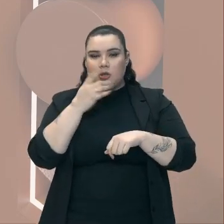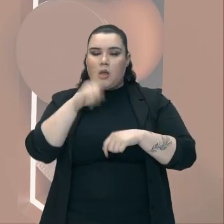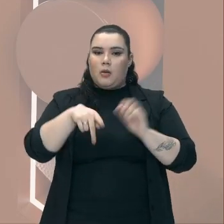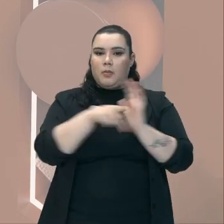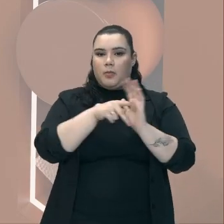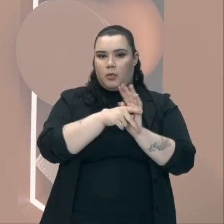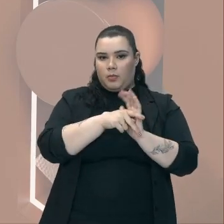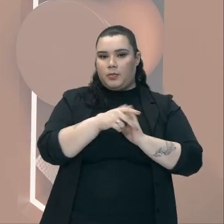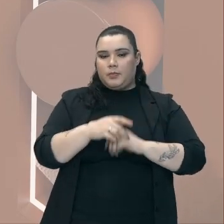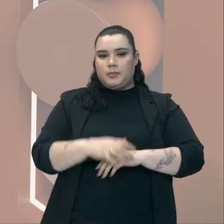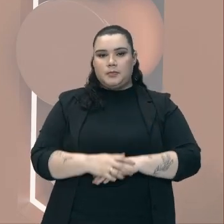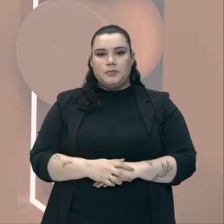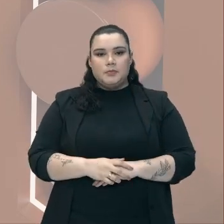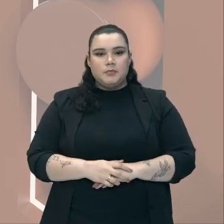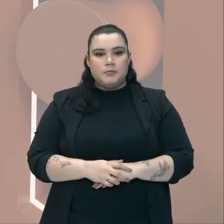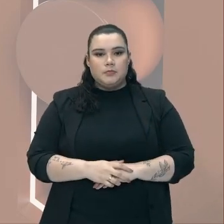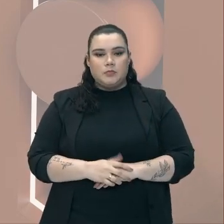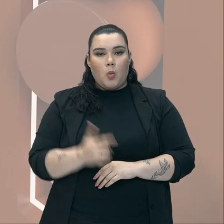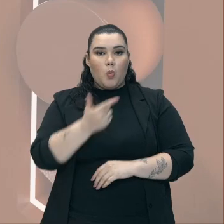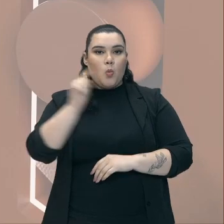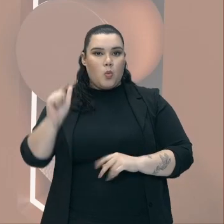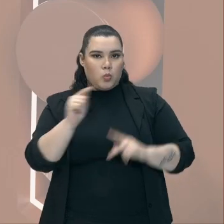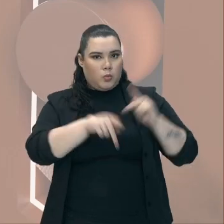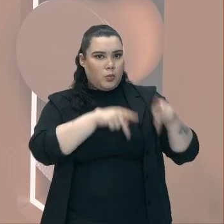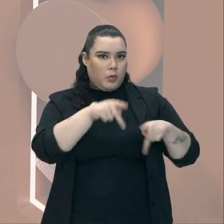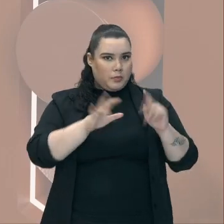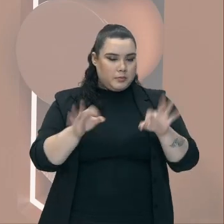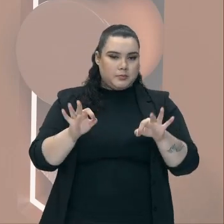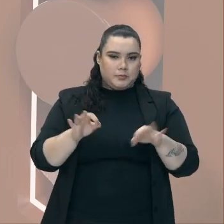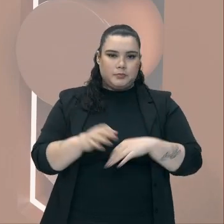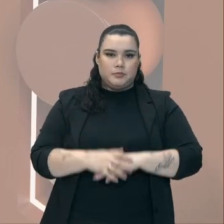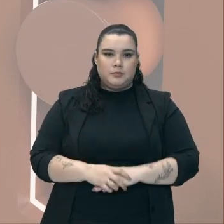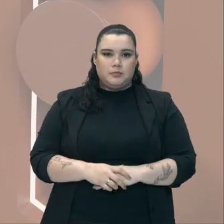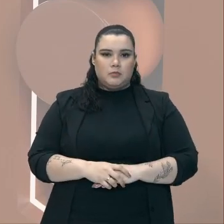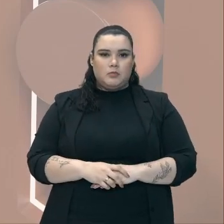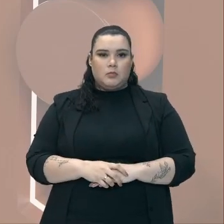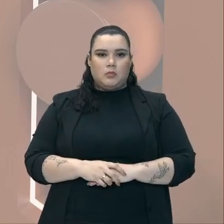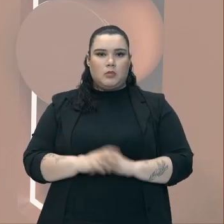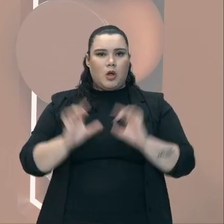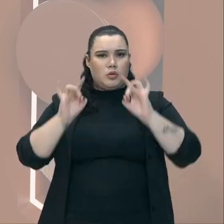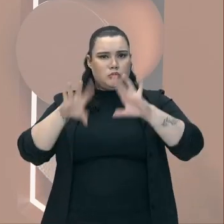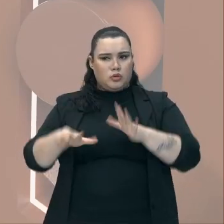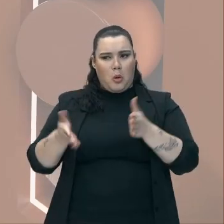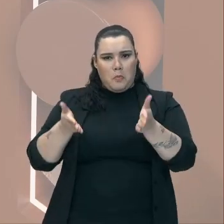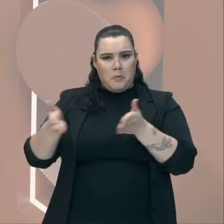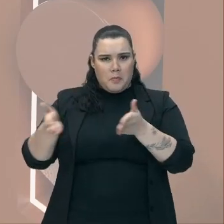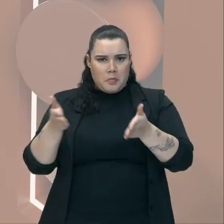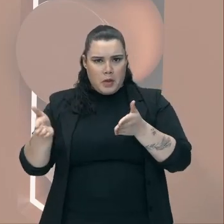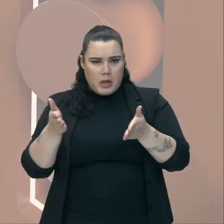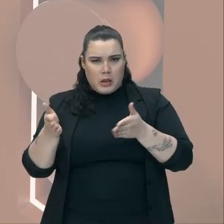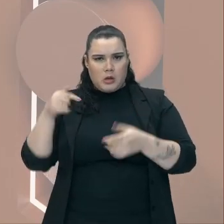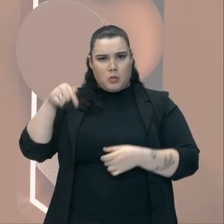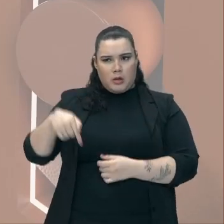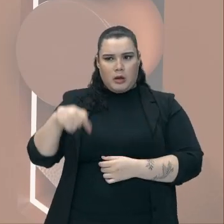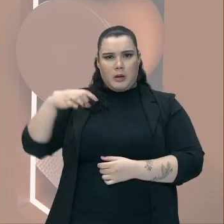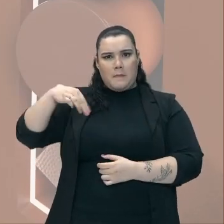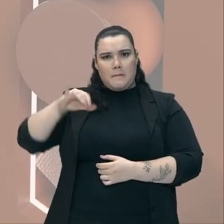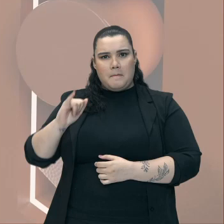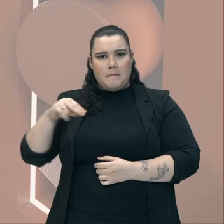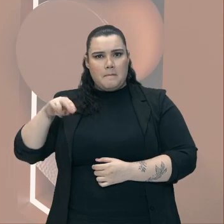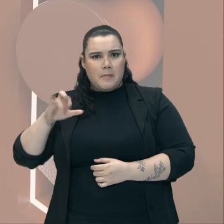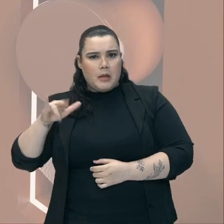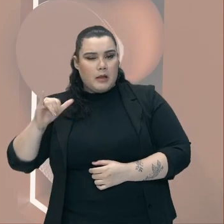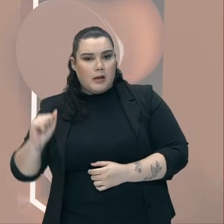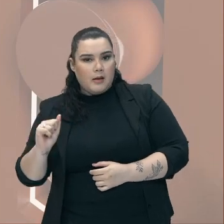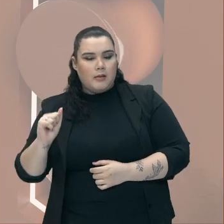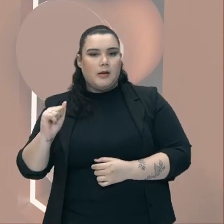Ok gente? Não só De inconfidência mineira Viveu os chamados Movimentos de contestação Ao poder